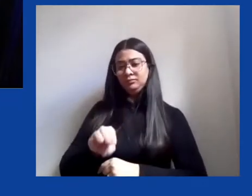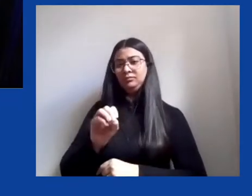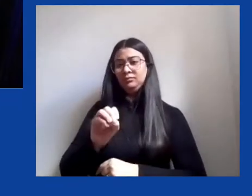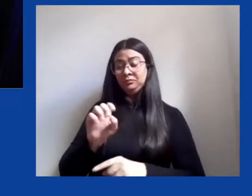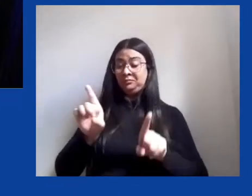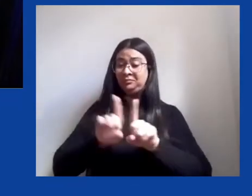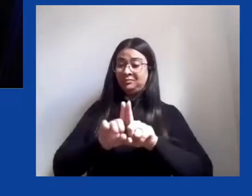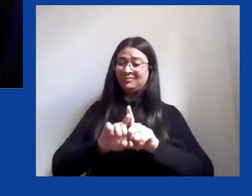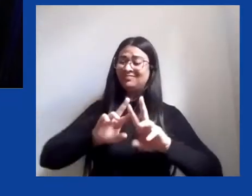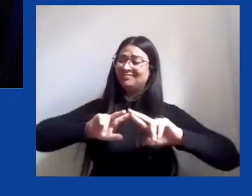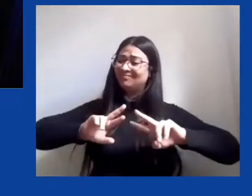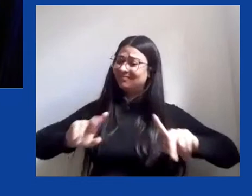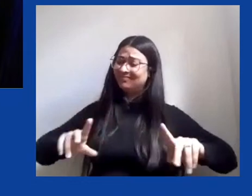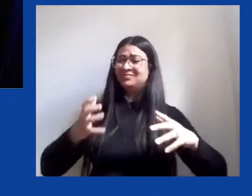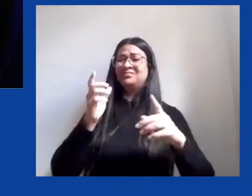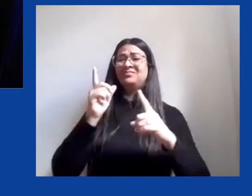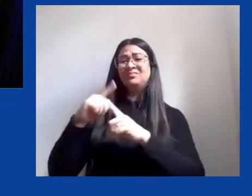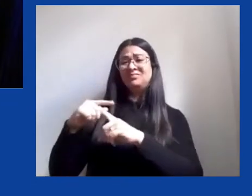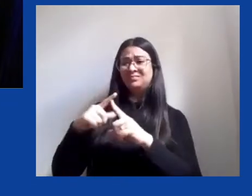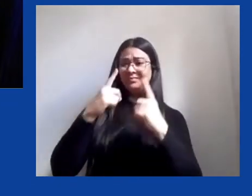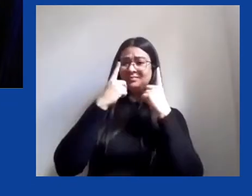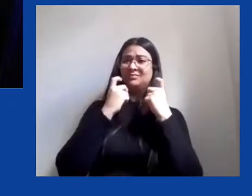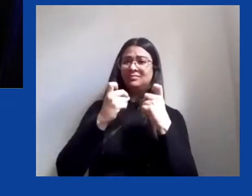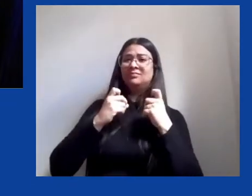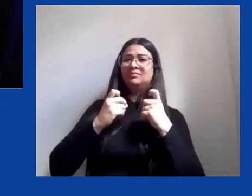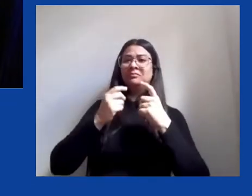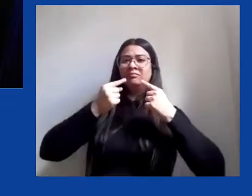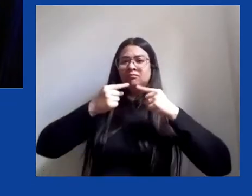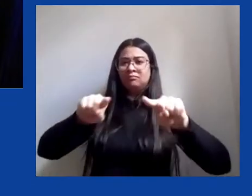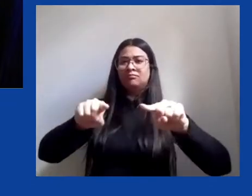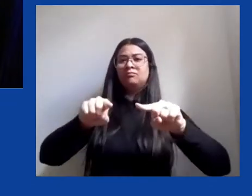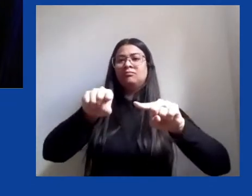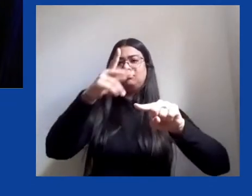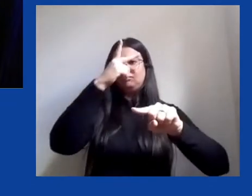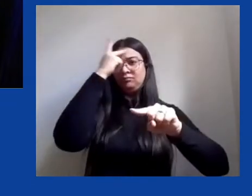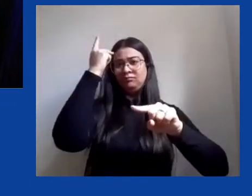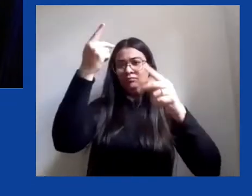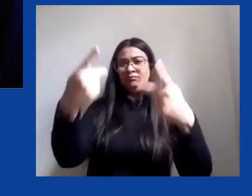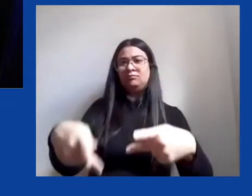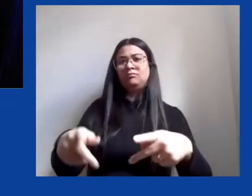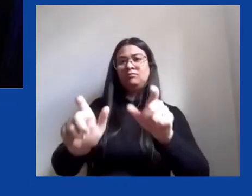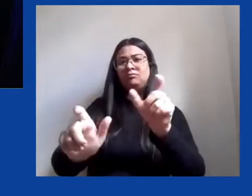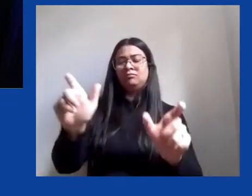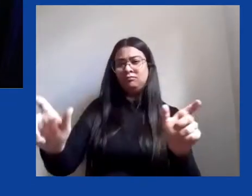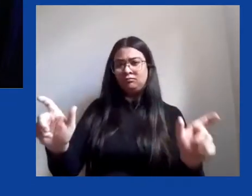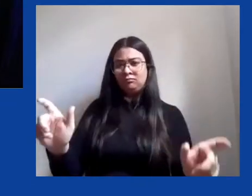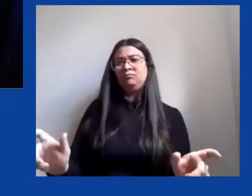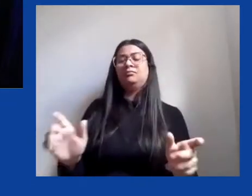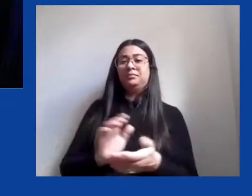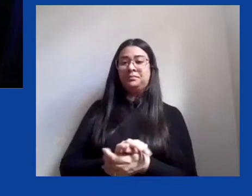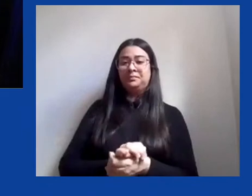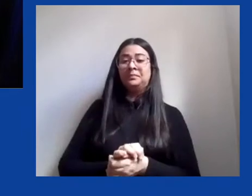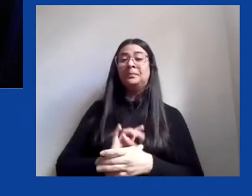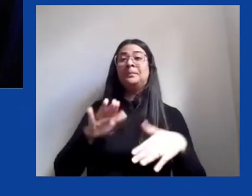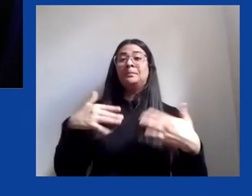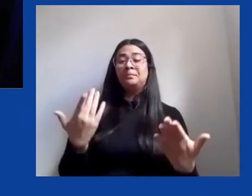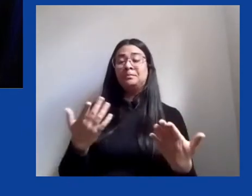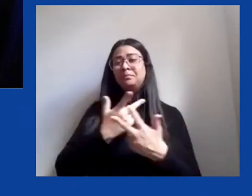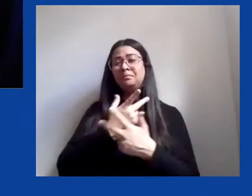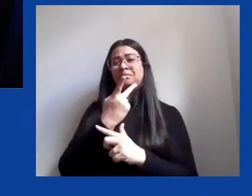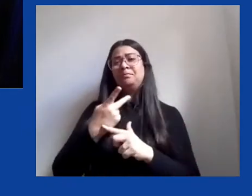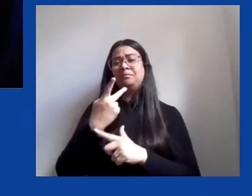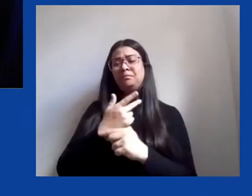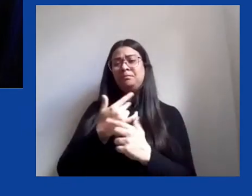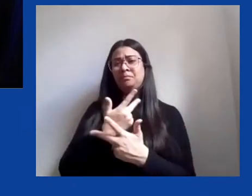Buscando entender melhor o contexto histórico dos direitos humanos, chegamos à conclusão de que esses